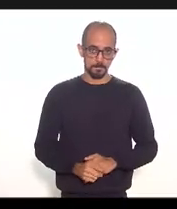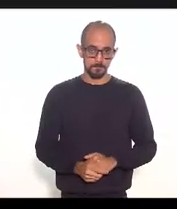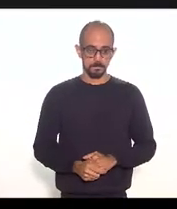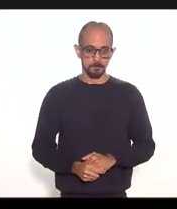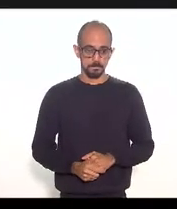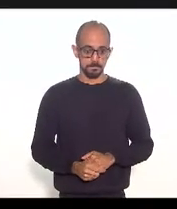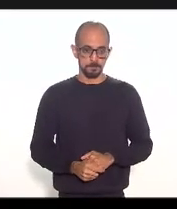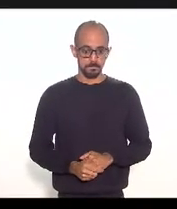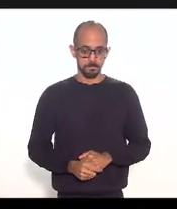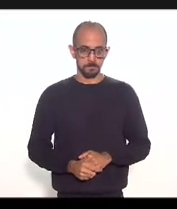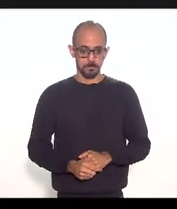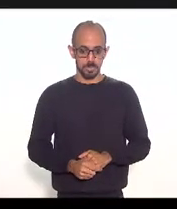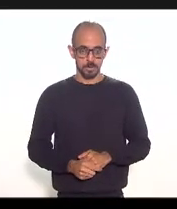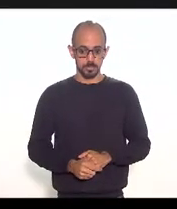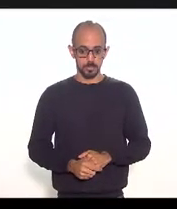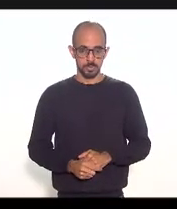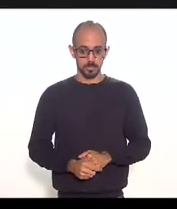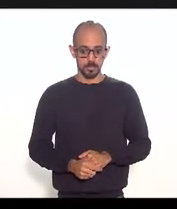Deputado,